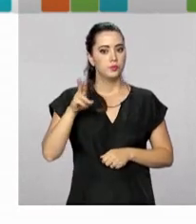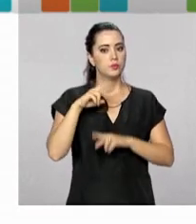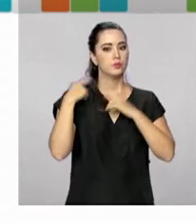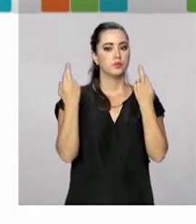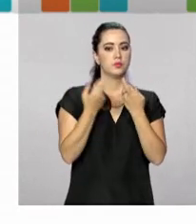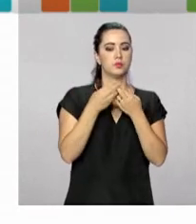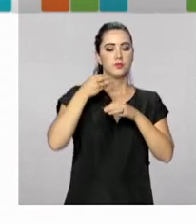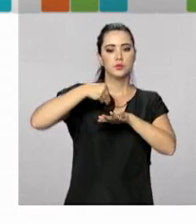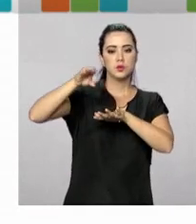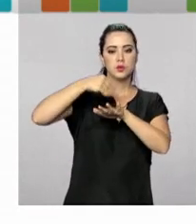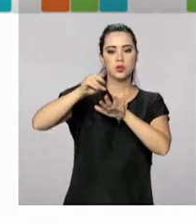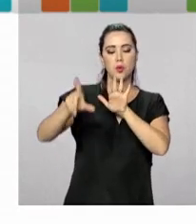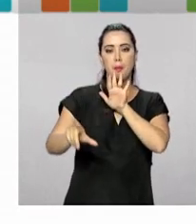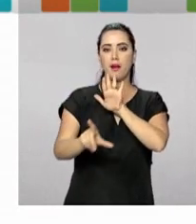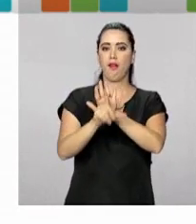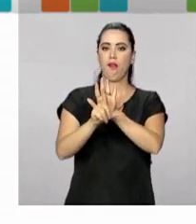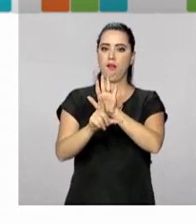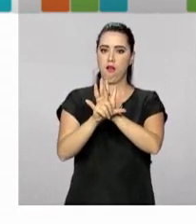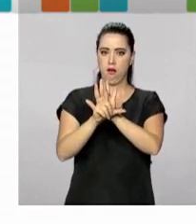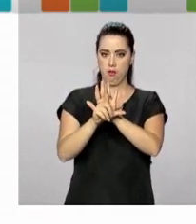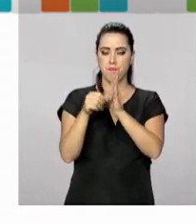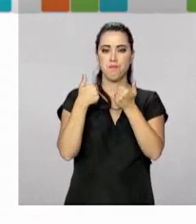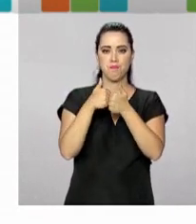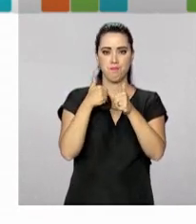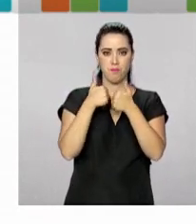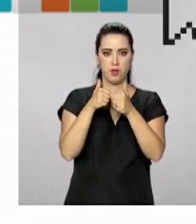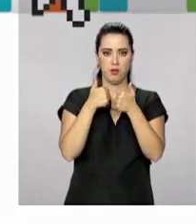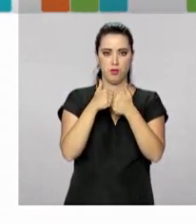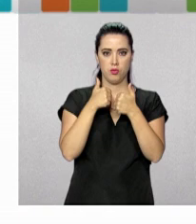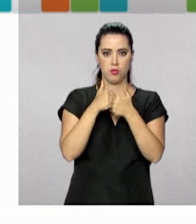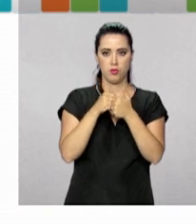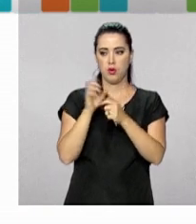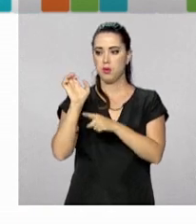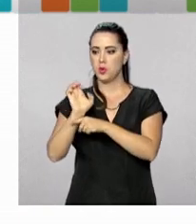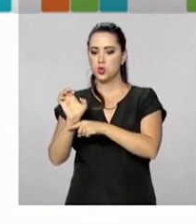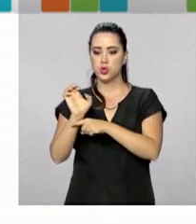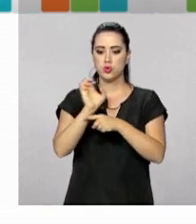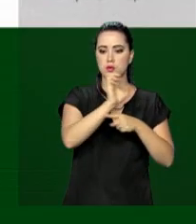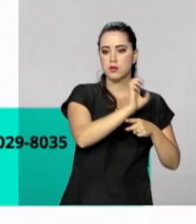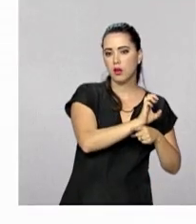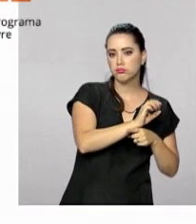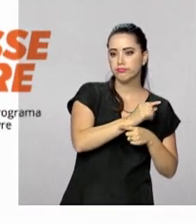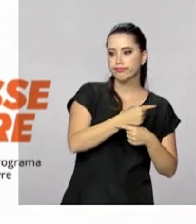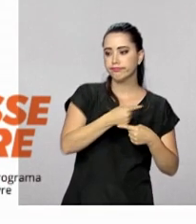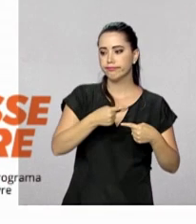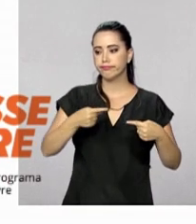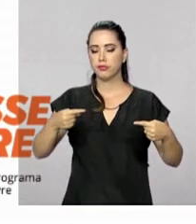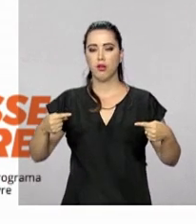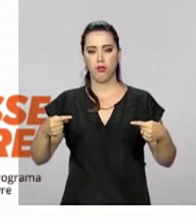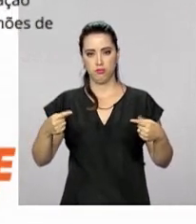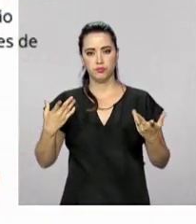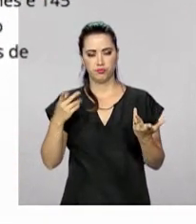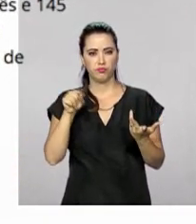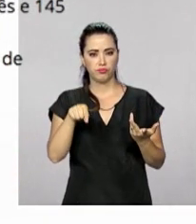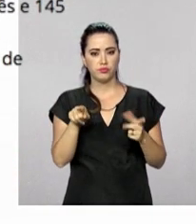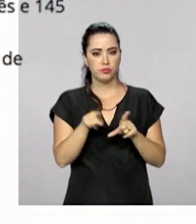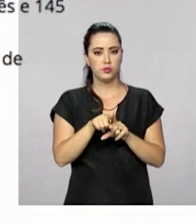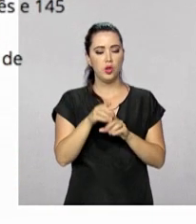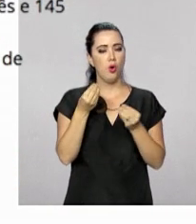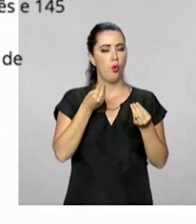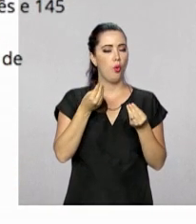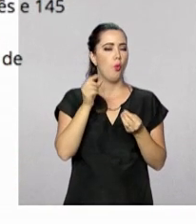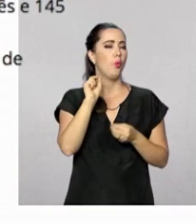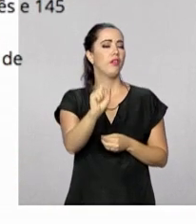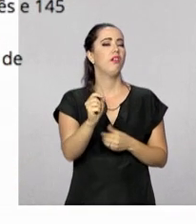sobre a lei do PASSE LIVRE interestadual. Ao acessar, é possível saber o que é o PASSE LIVRE, a história e as leis que